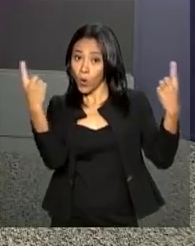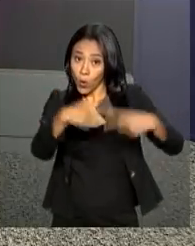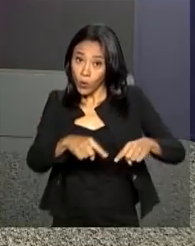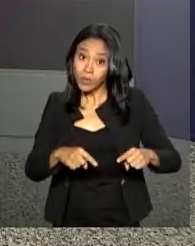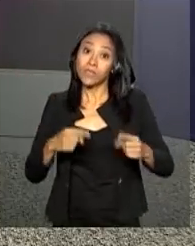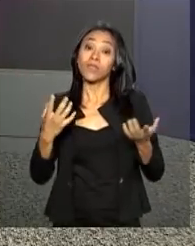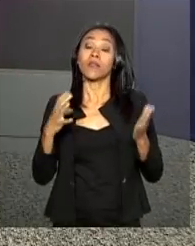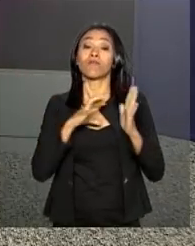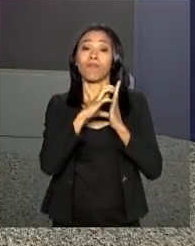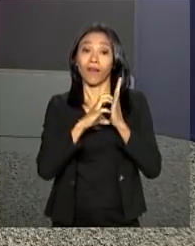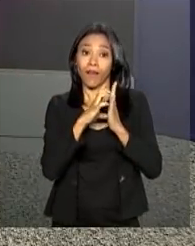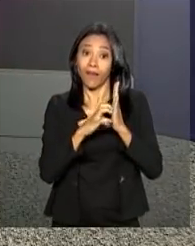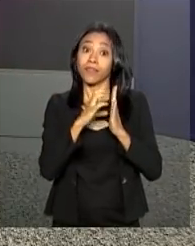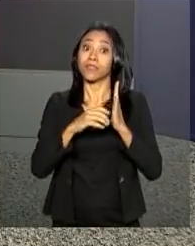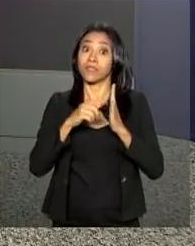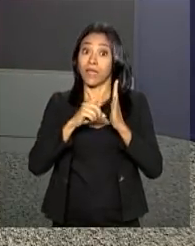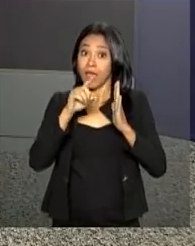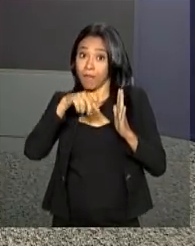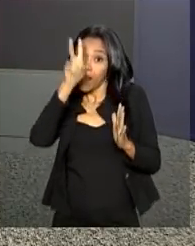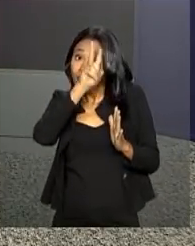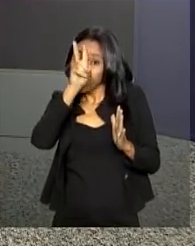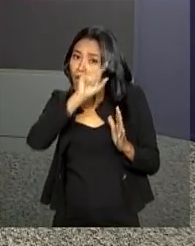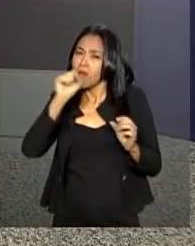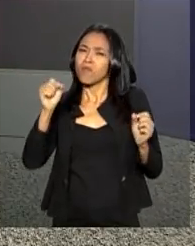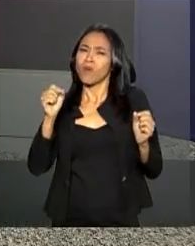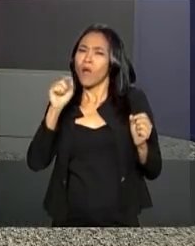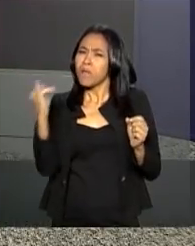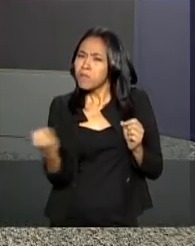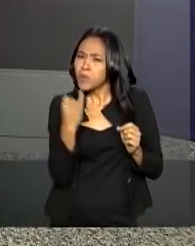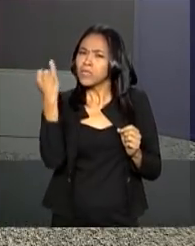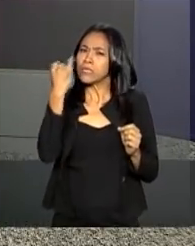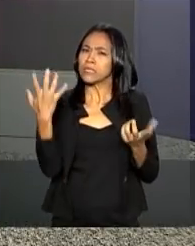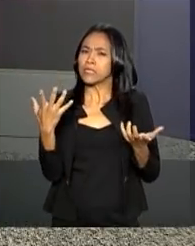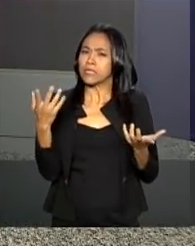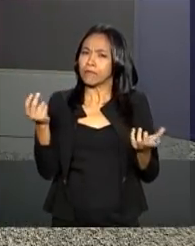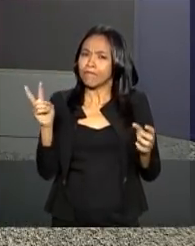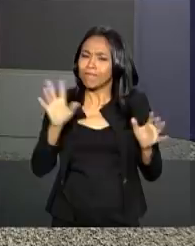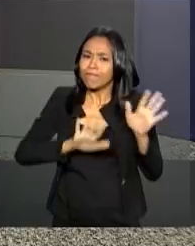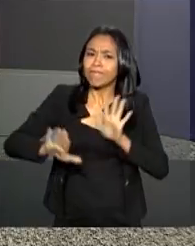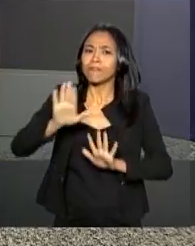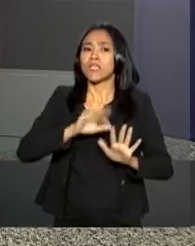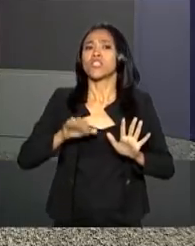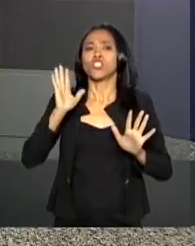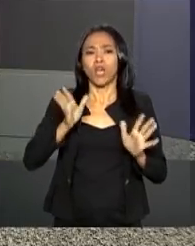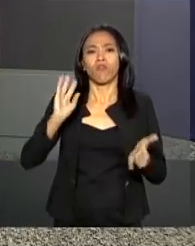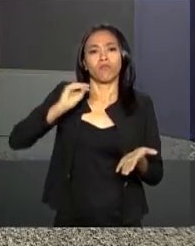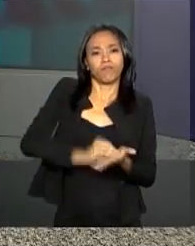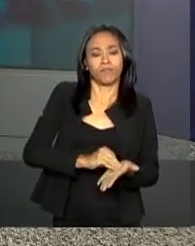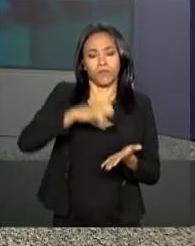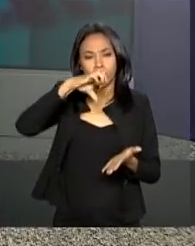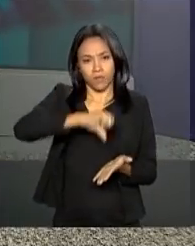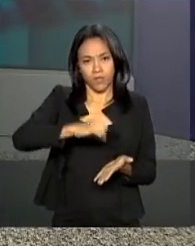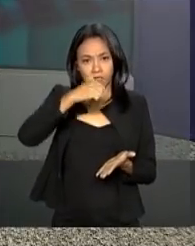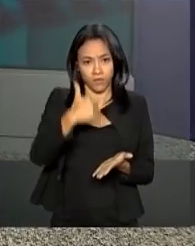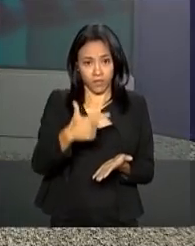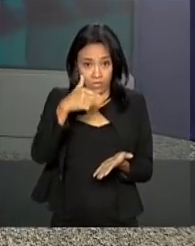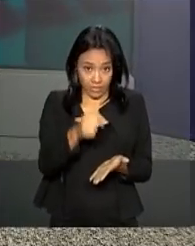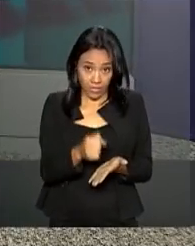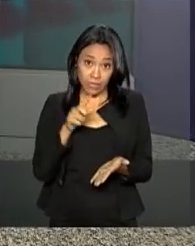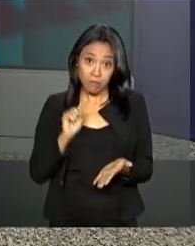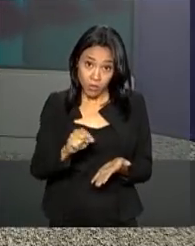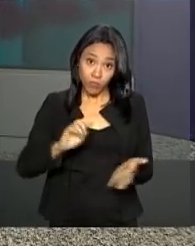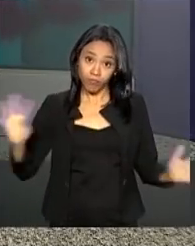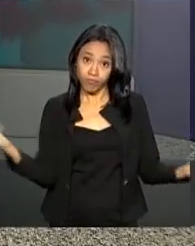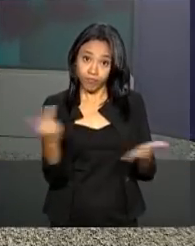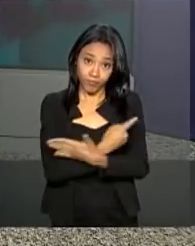sobre a importância da prevenção. Desde 1980, foram registrados no Brasil 926 mil casos